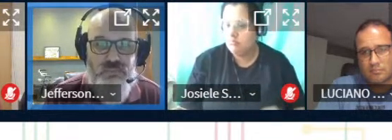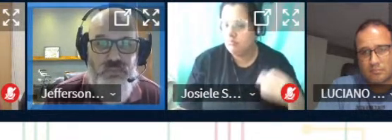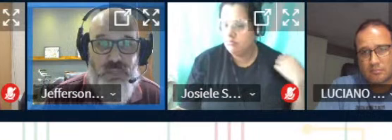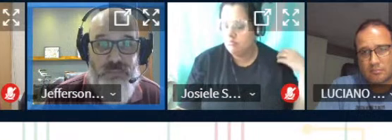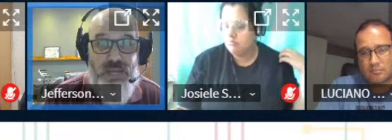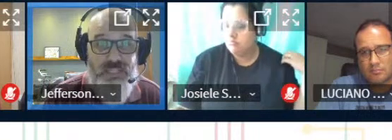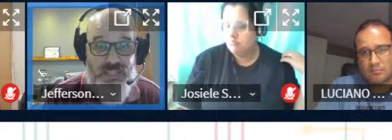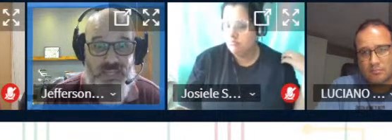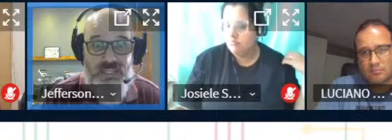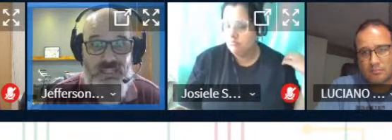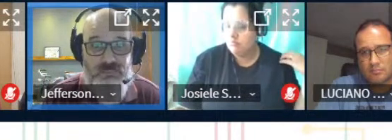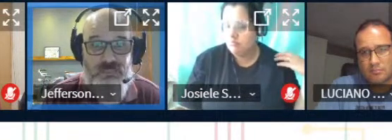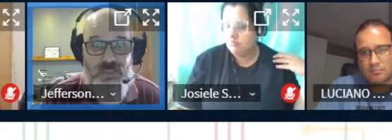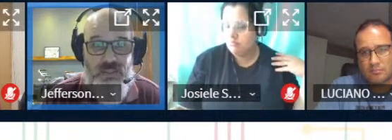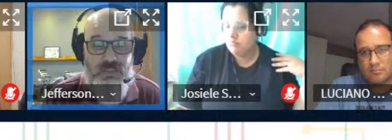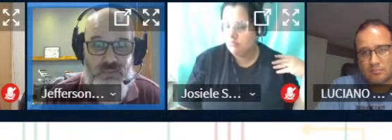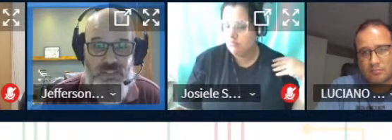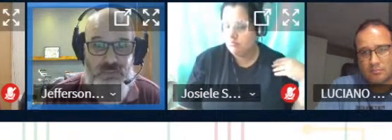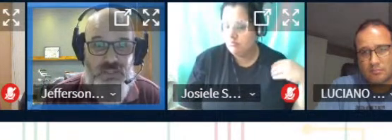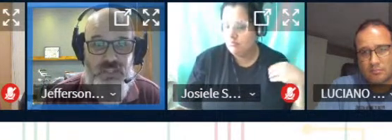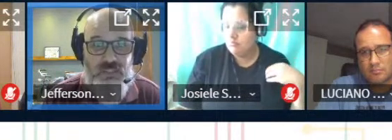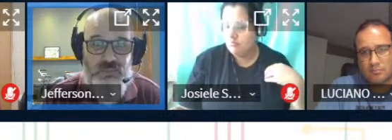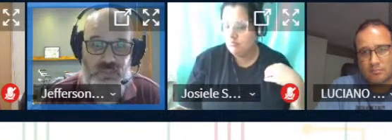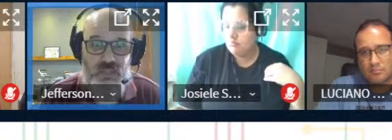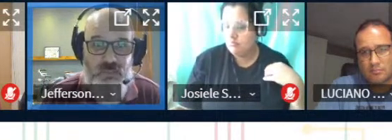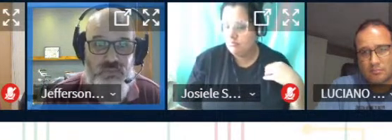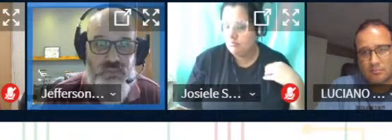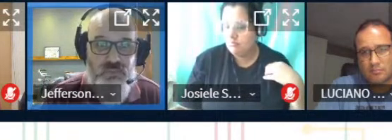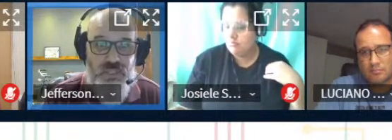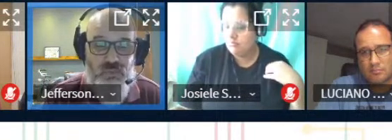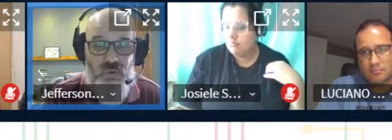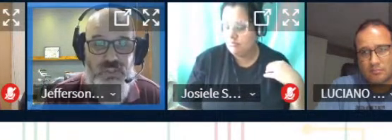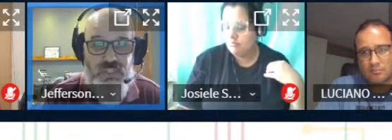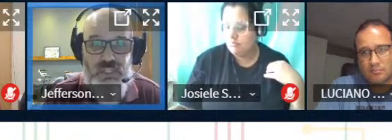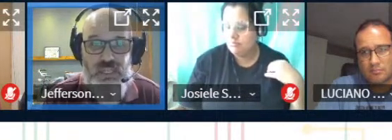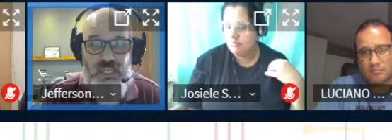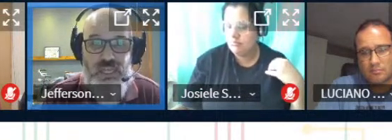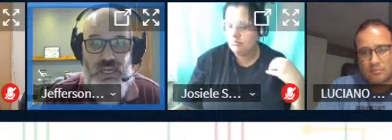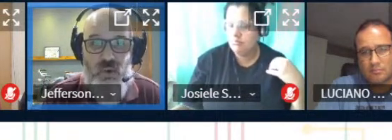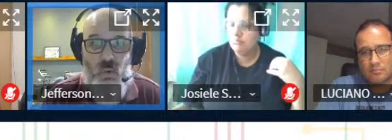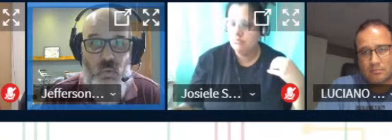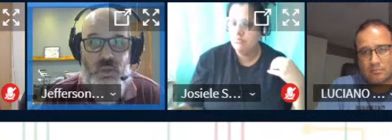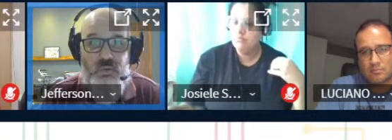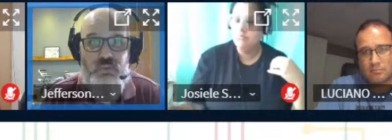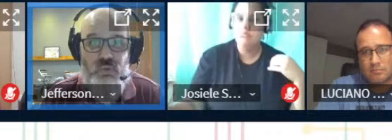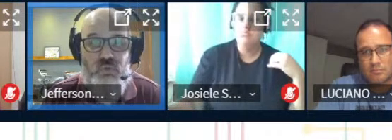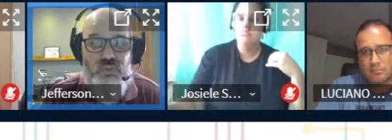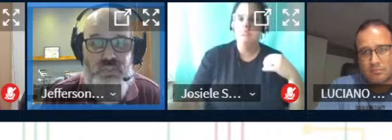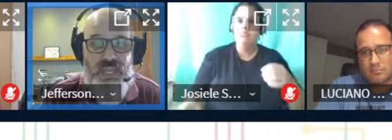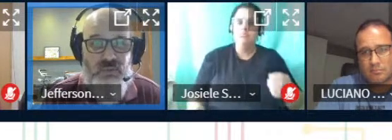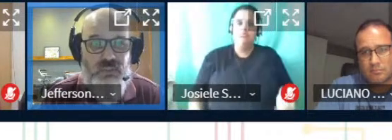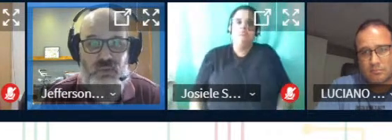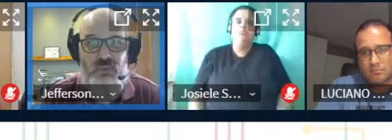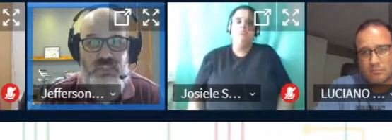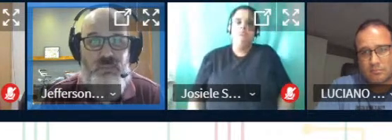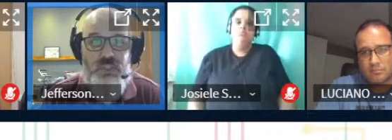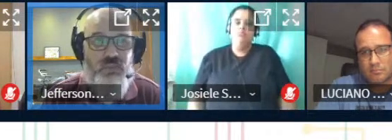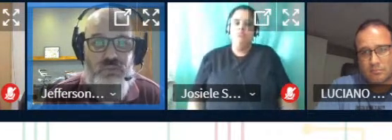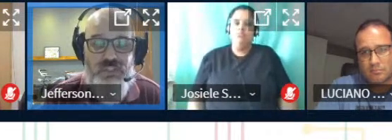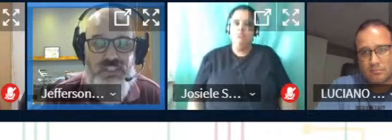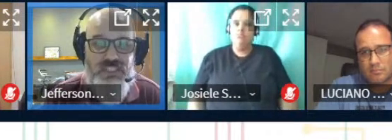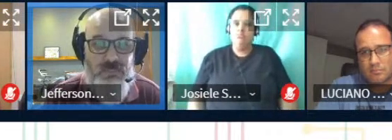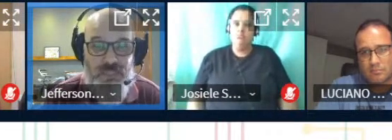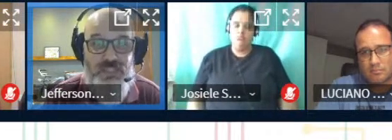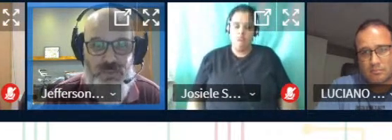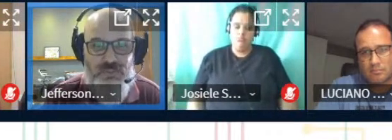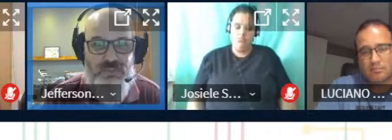mas não me interesso muito pela minha área técnica infelizmente, né? Já que é uma instituição tecnológica ou eu estou no curso técnico então eu não sei